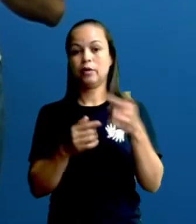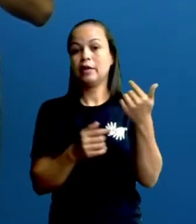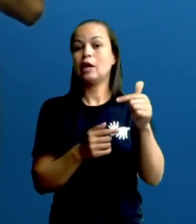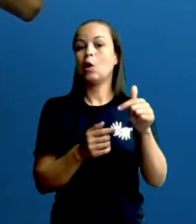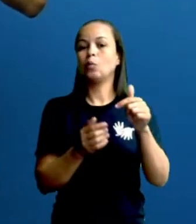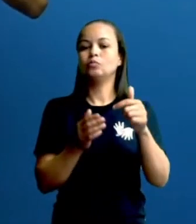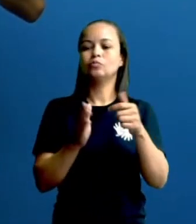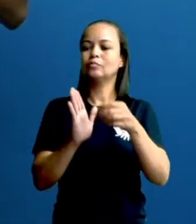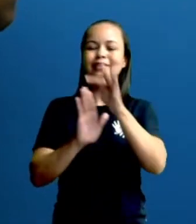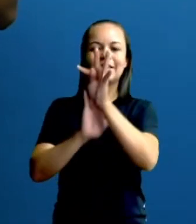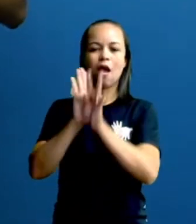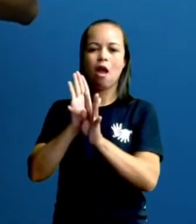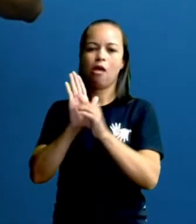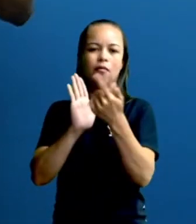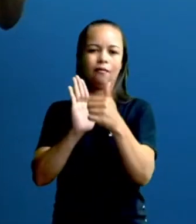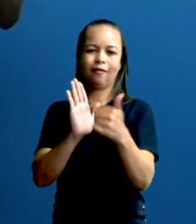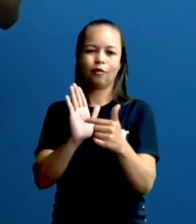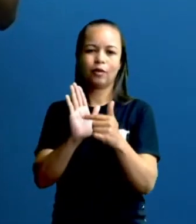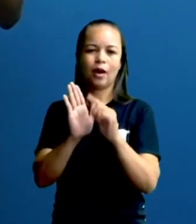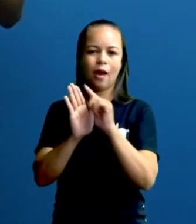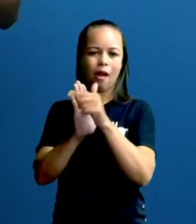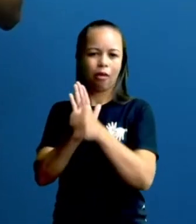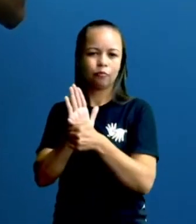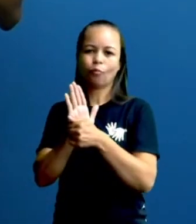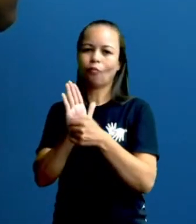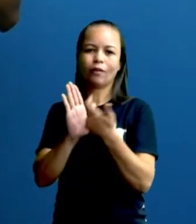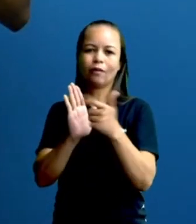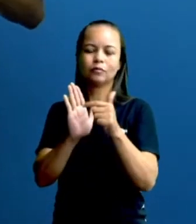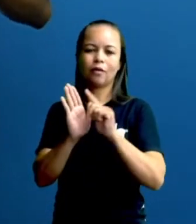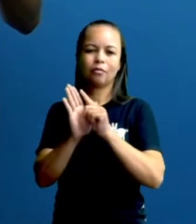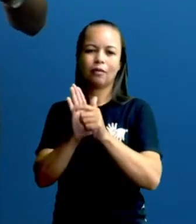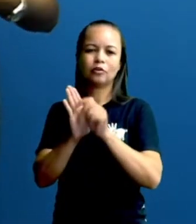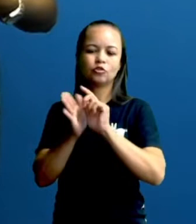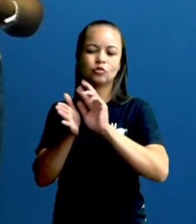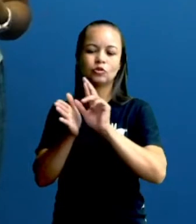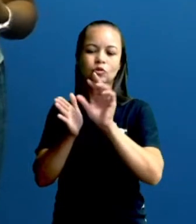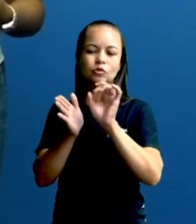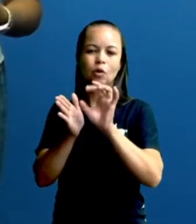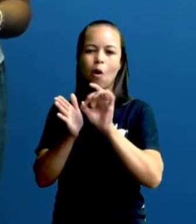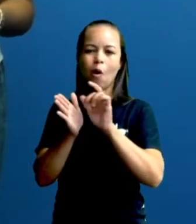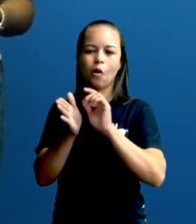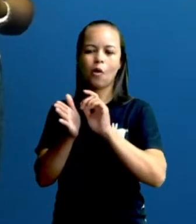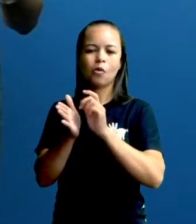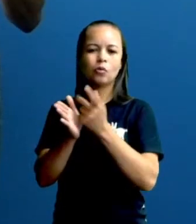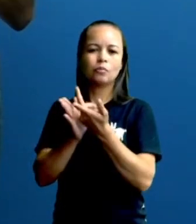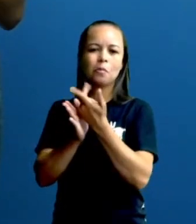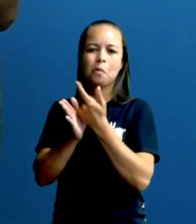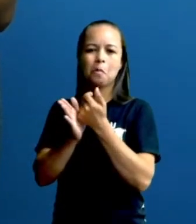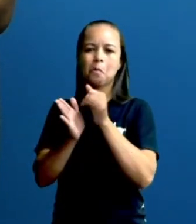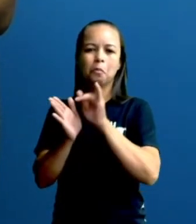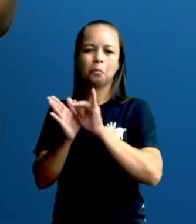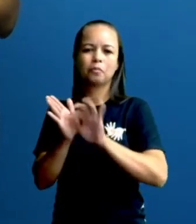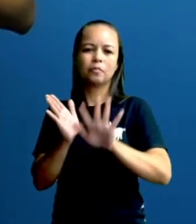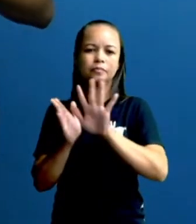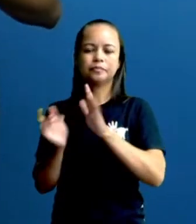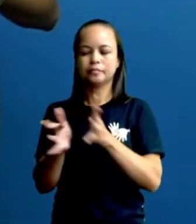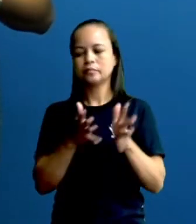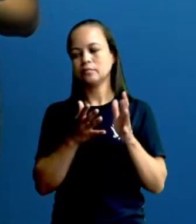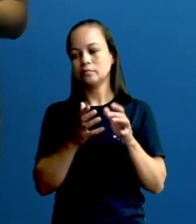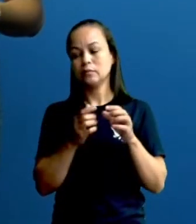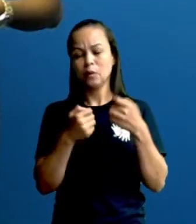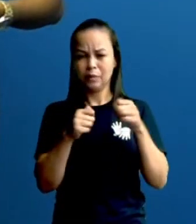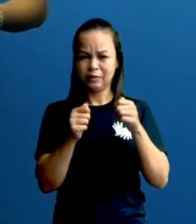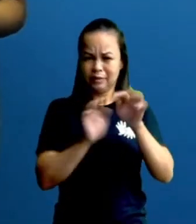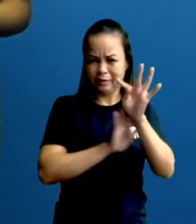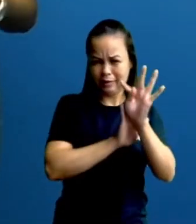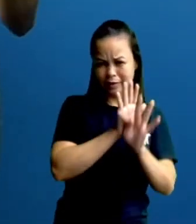E o texto escrito e as imagens, eles dão sentido a esse texto. Não precisa se ter pra